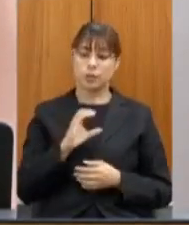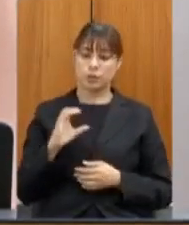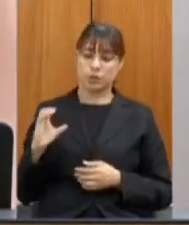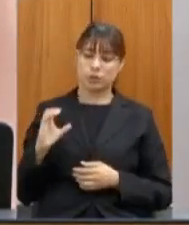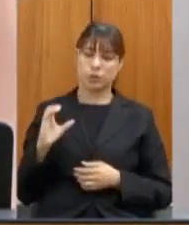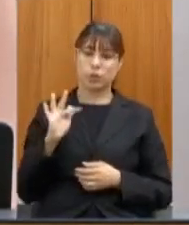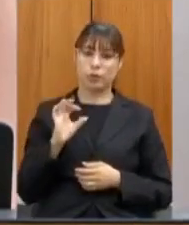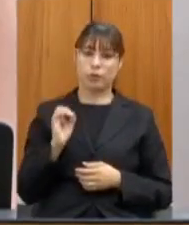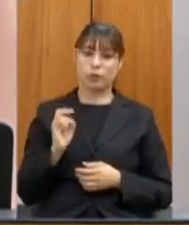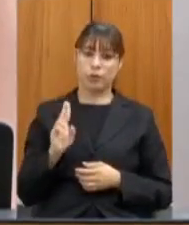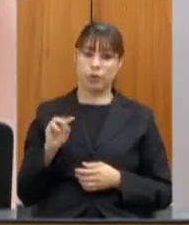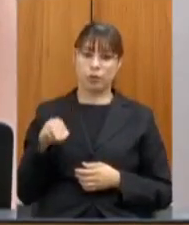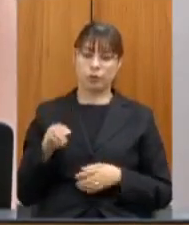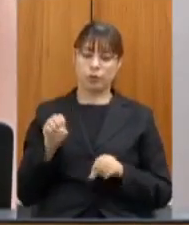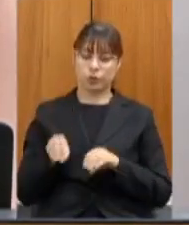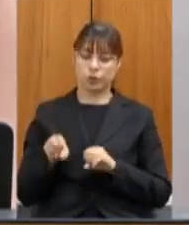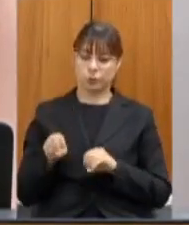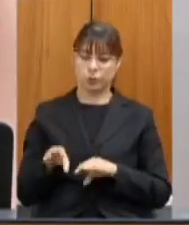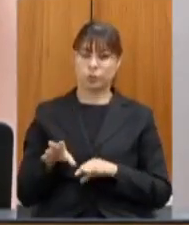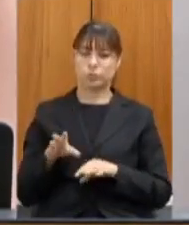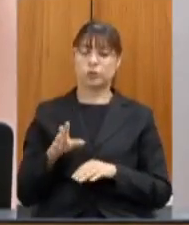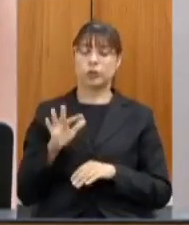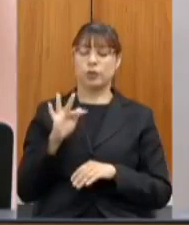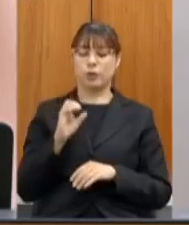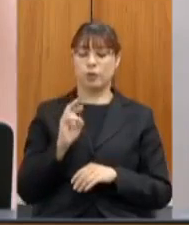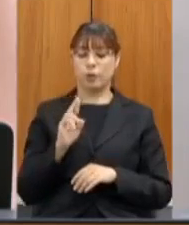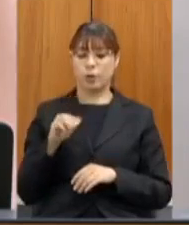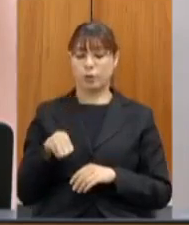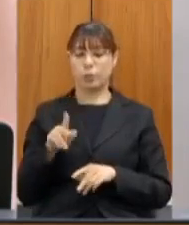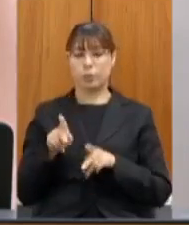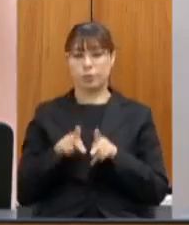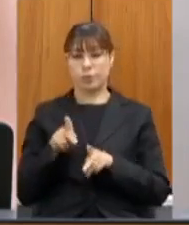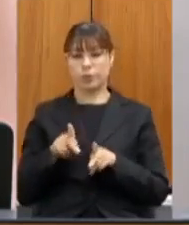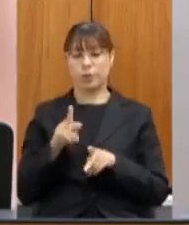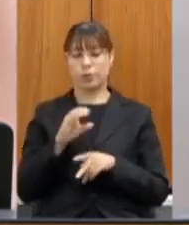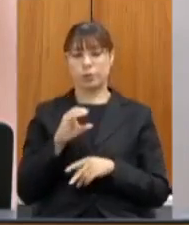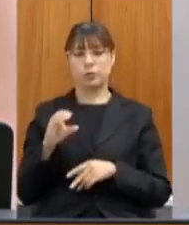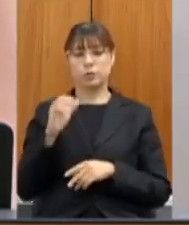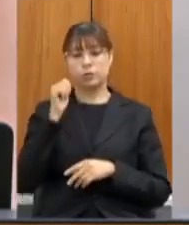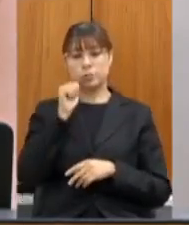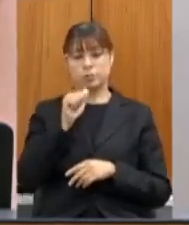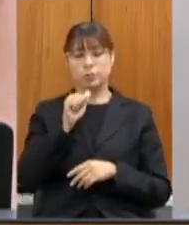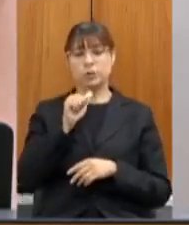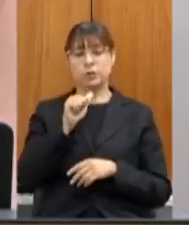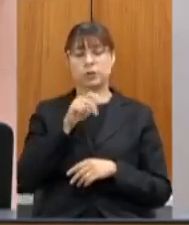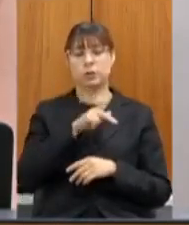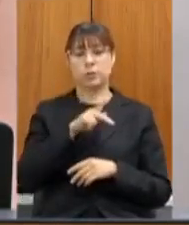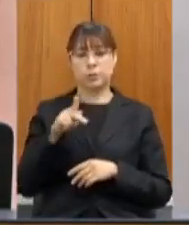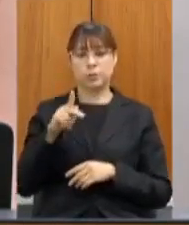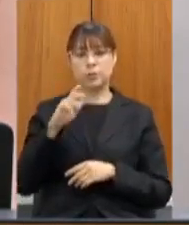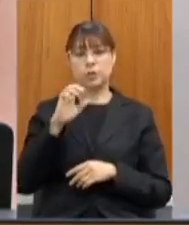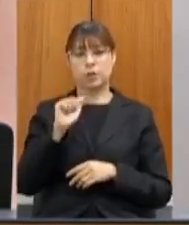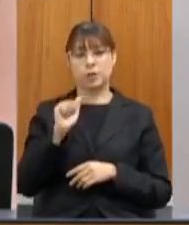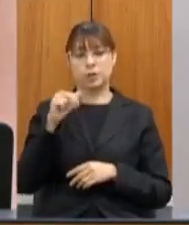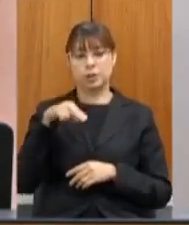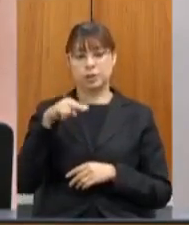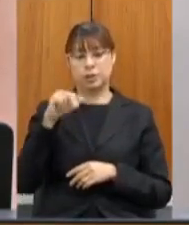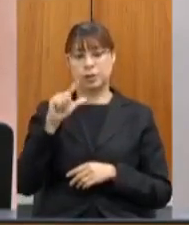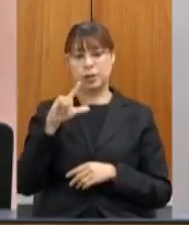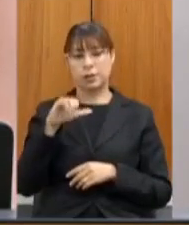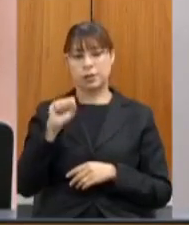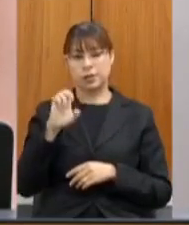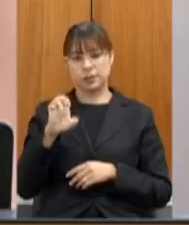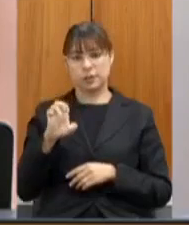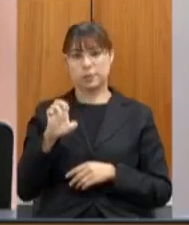de Educação Fórum Popular de Educação coordenado pela professora Annalise que